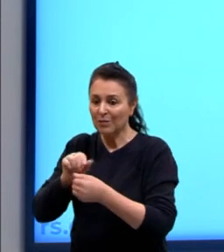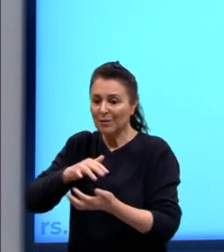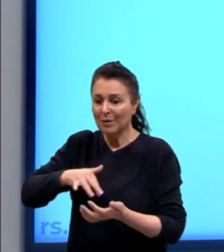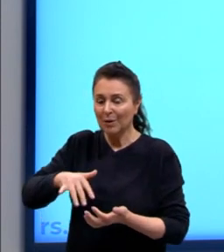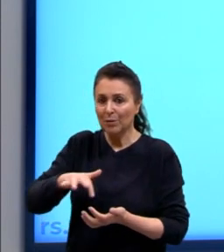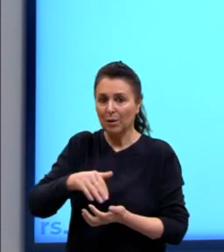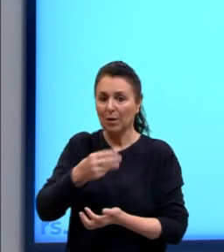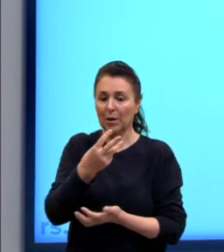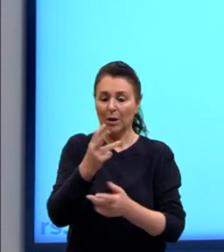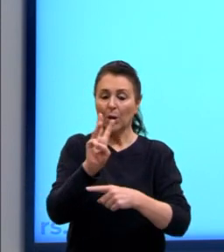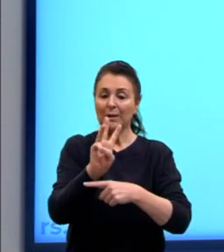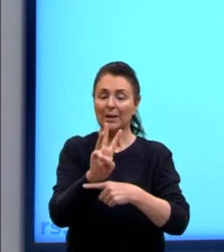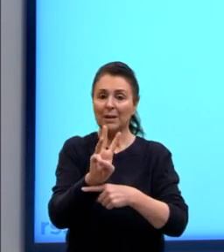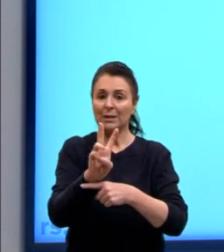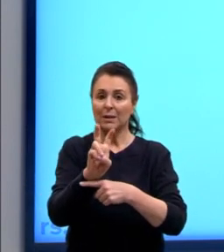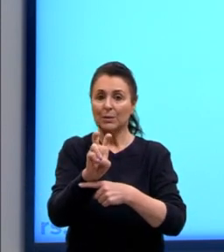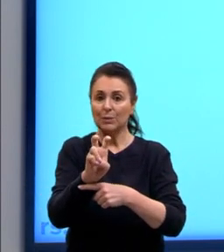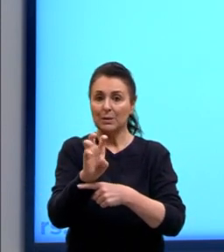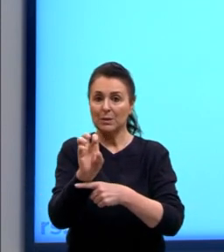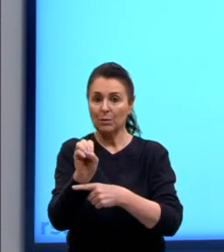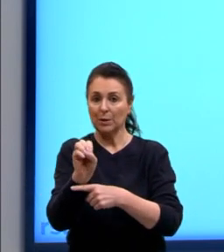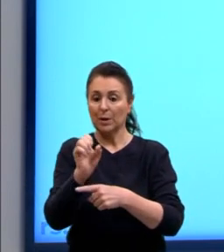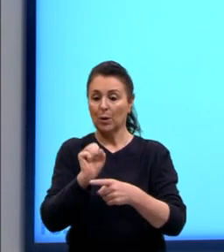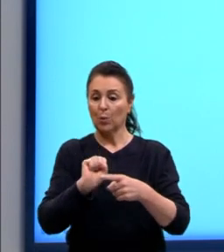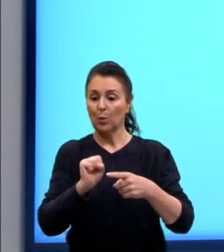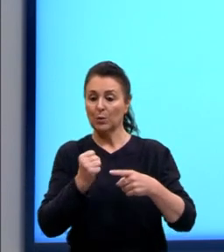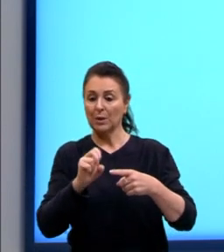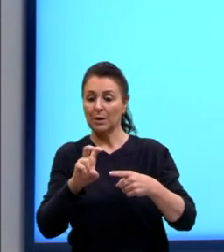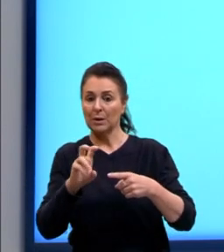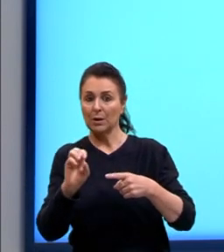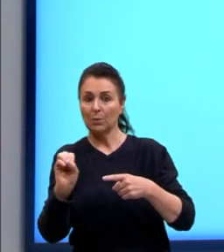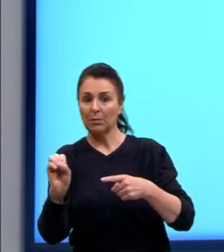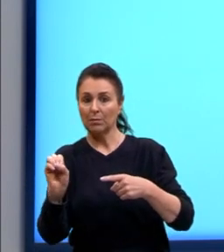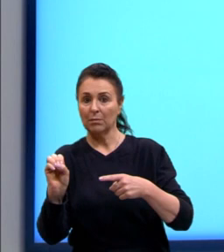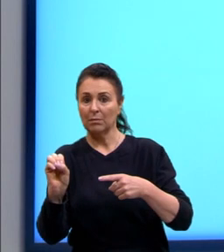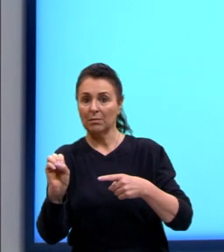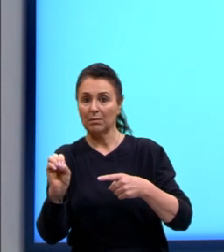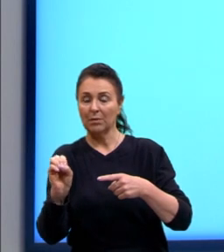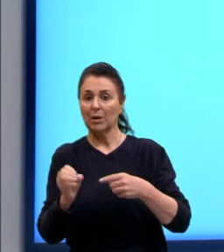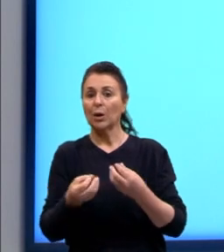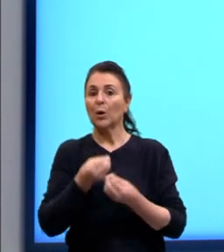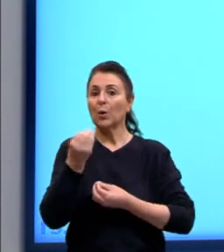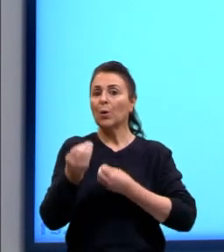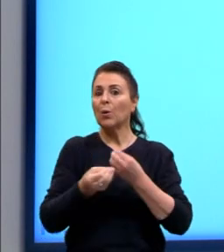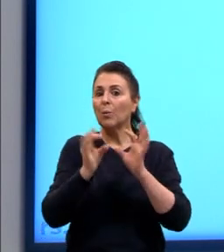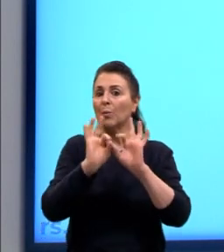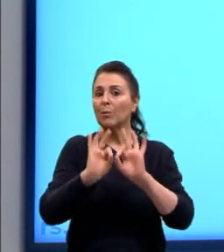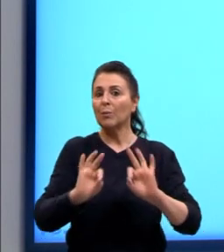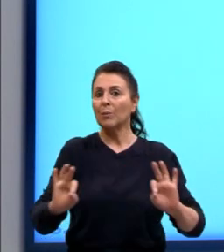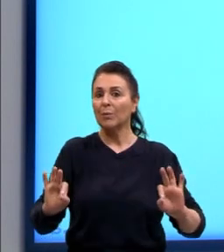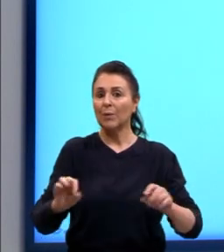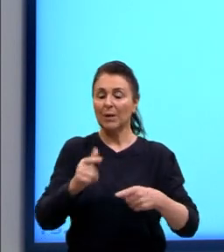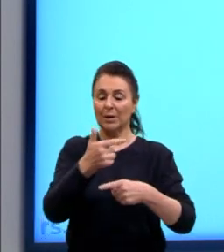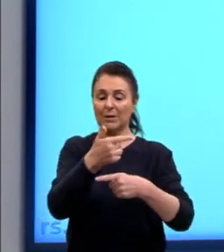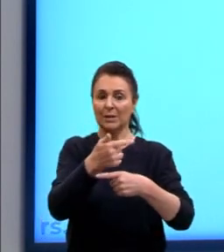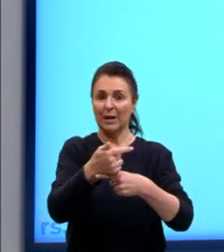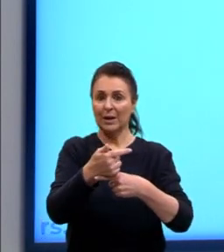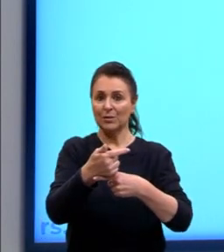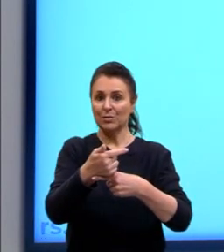dividir 350 por 850. A forma mais simplificada é 7